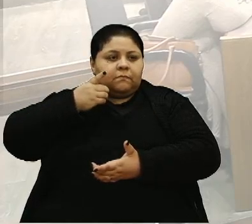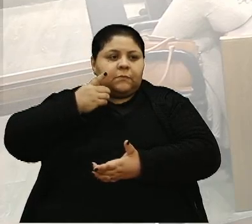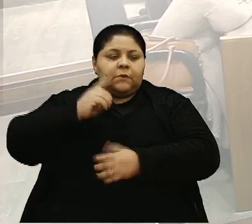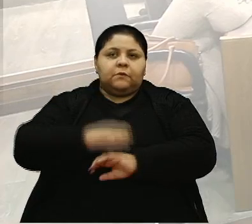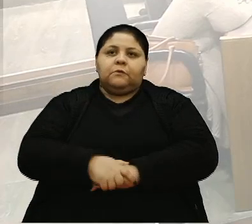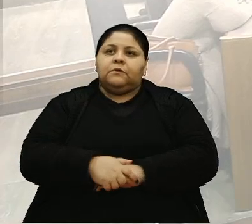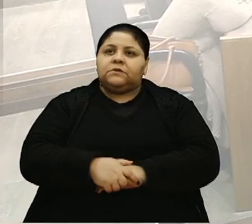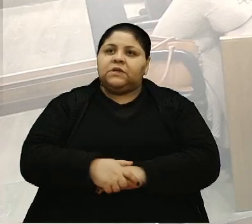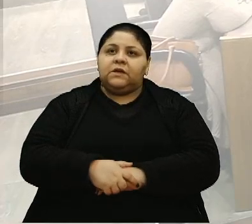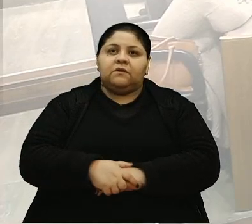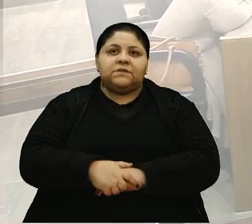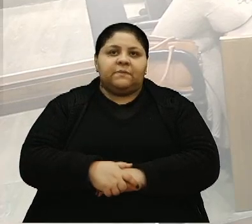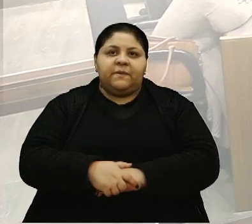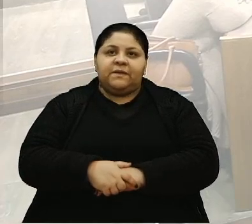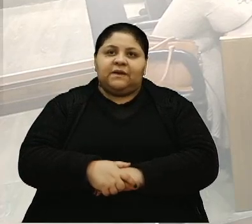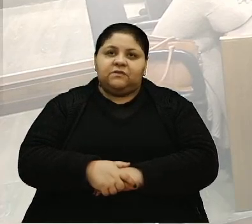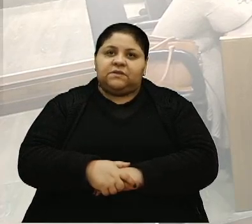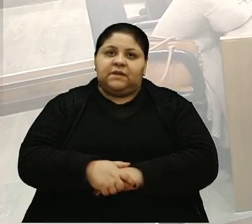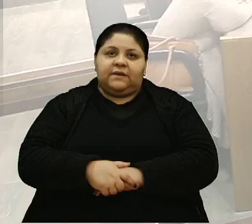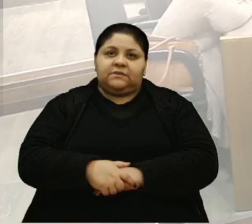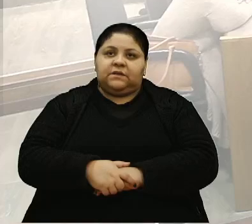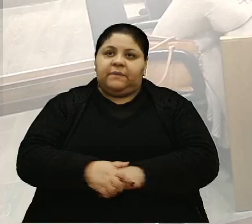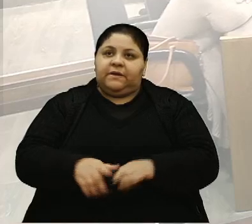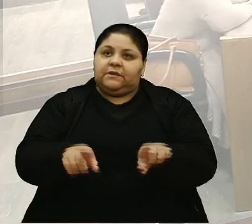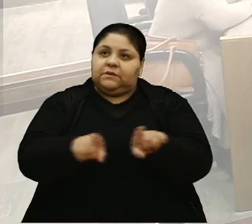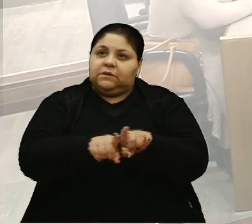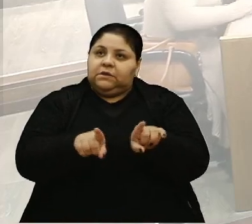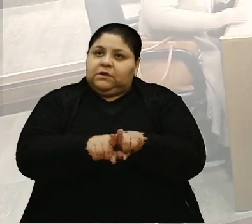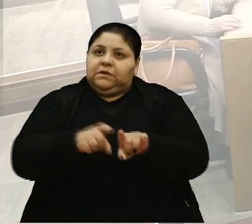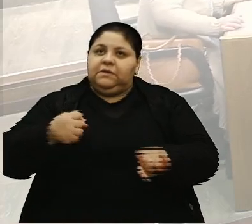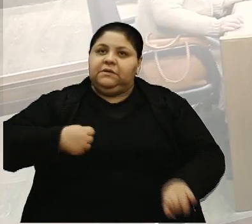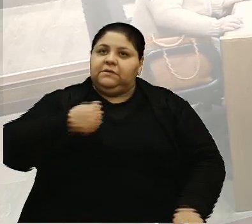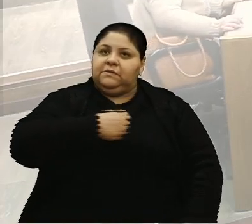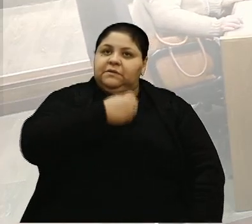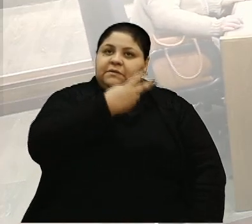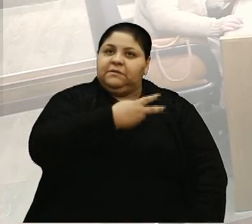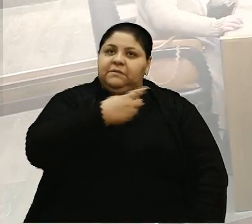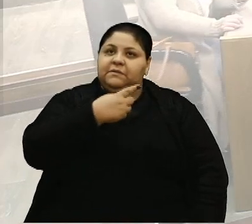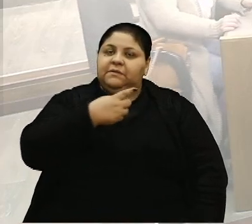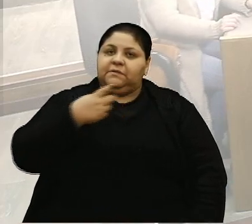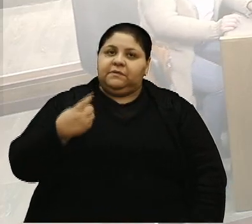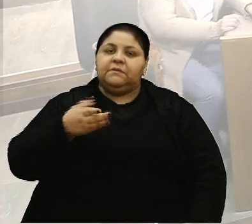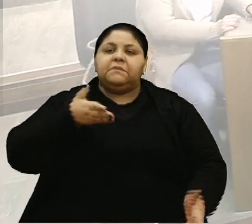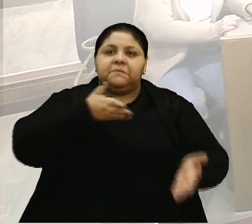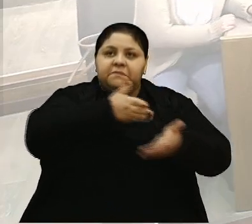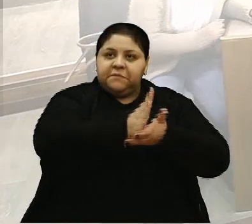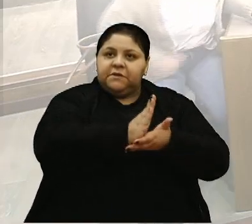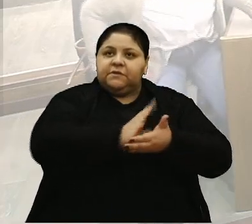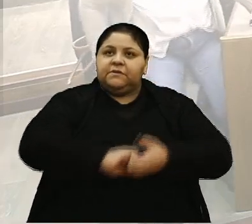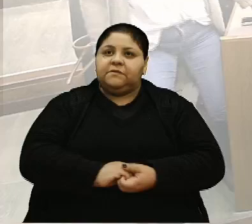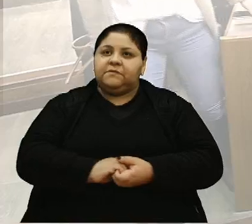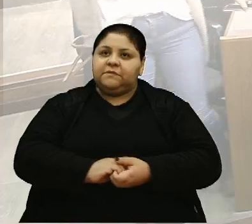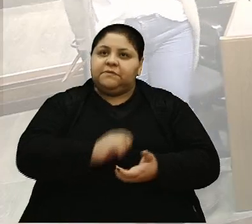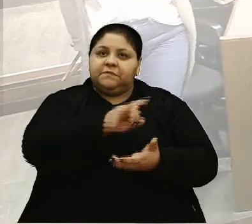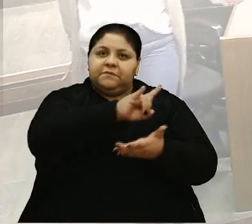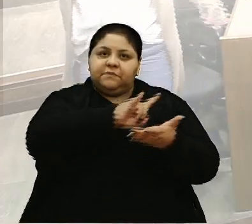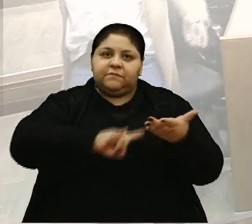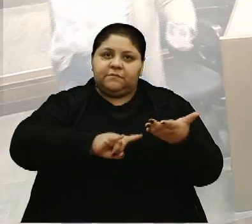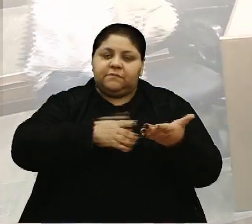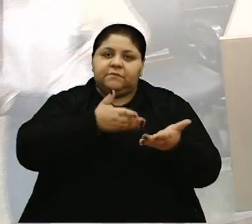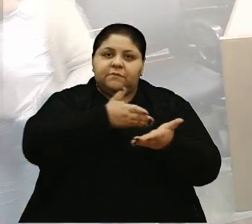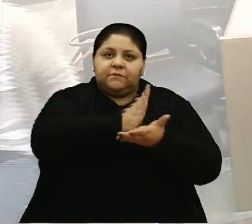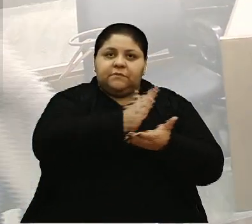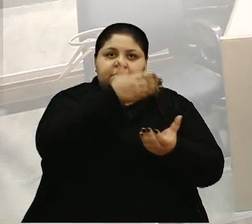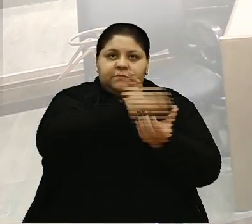nobres colegas. Parecer 312 barra 2024 favorável. Pelo parecer favorável ao